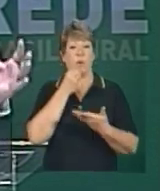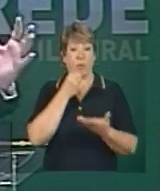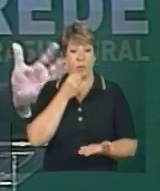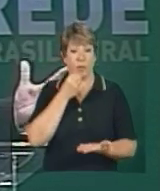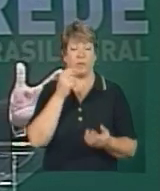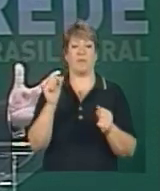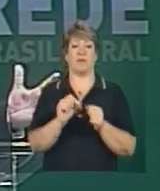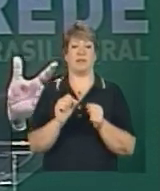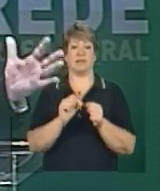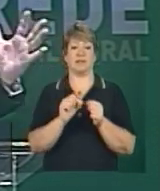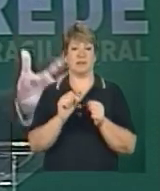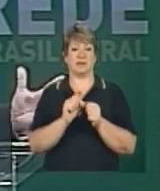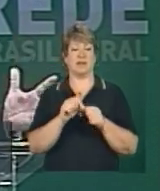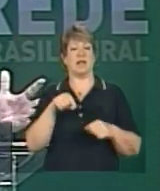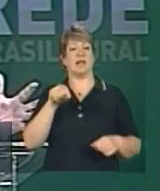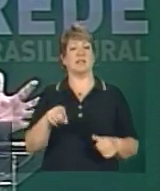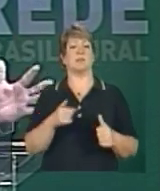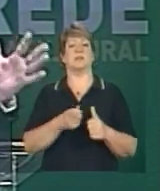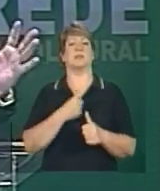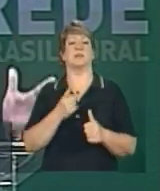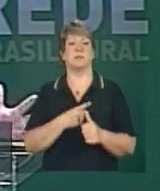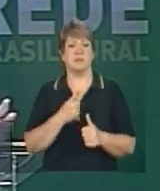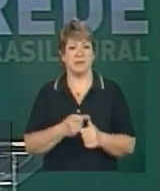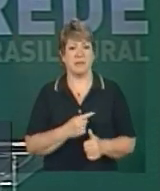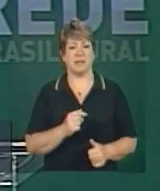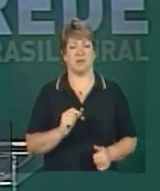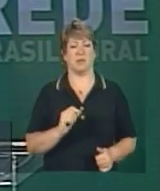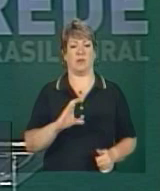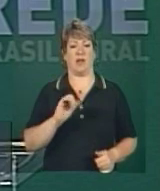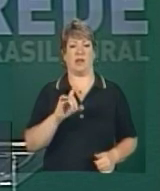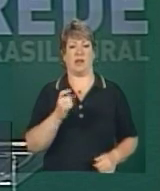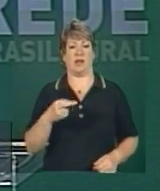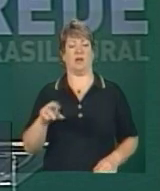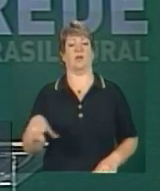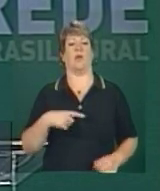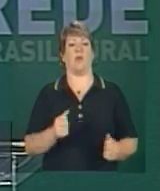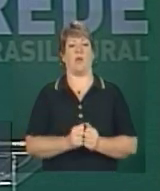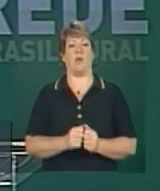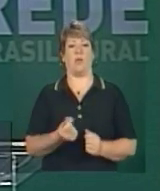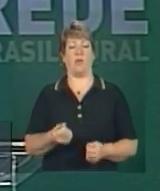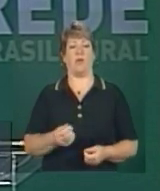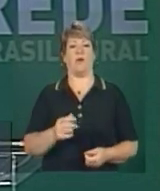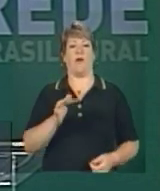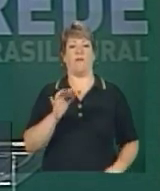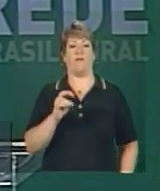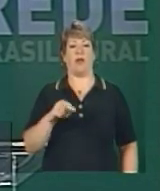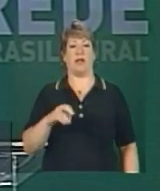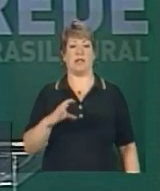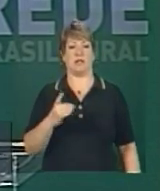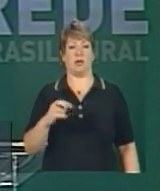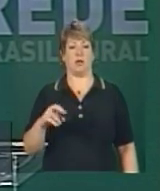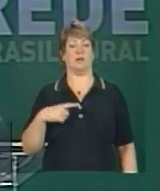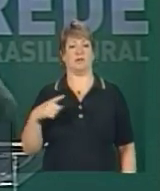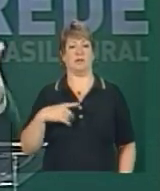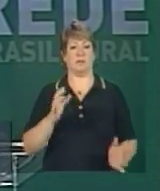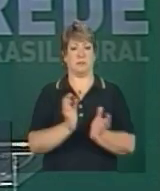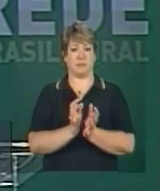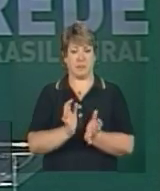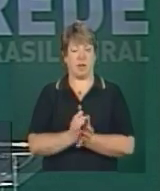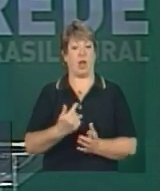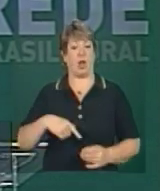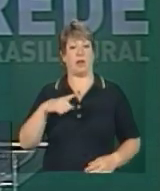constituirmos esse primeiro banco de cadastro com os fornecedores de matérias-primas e insumos. Estamos